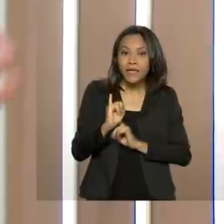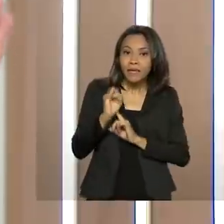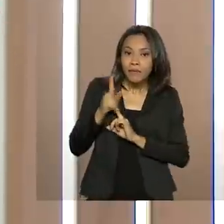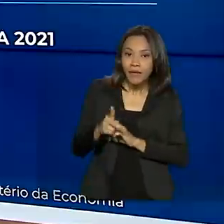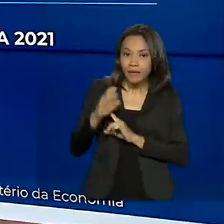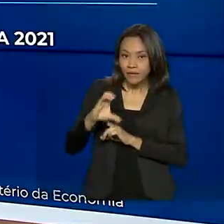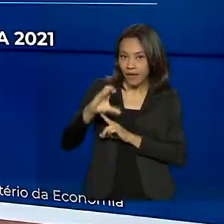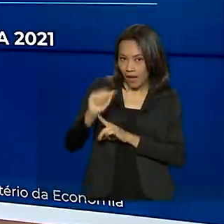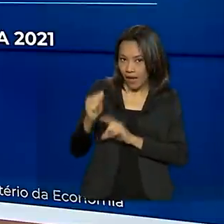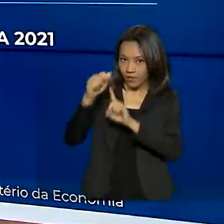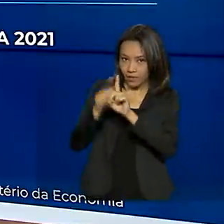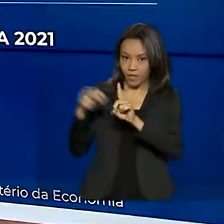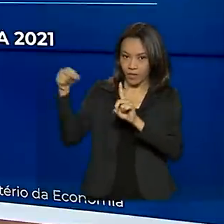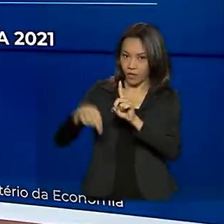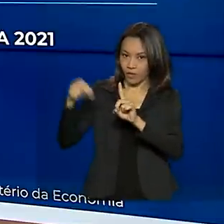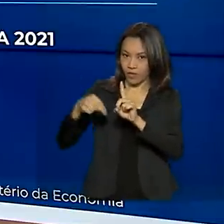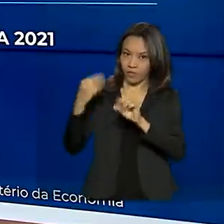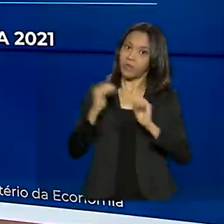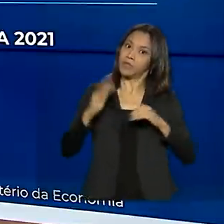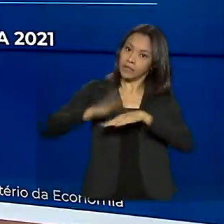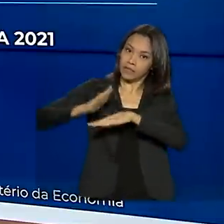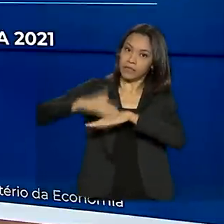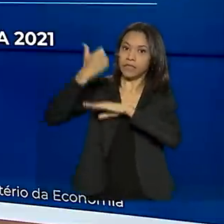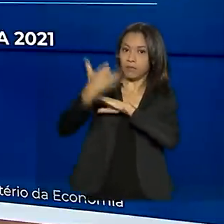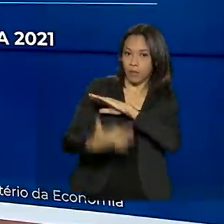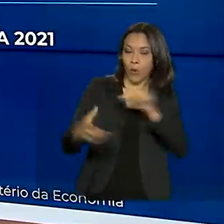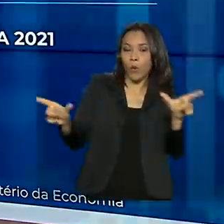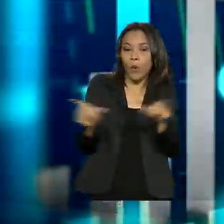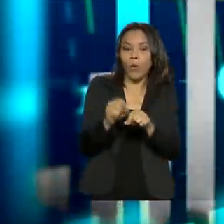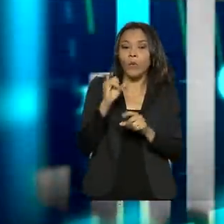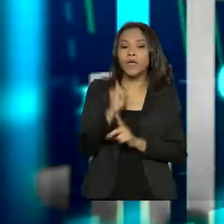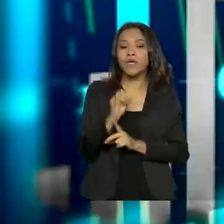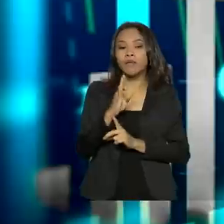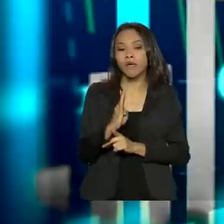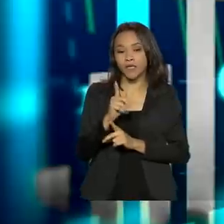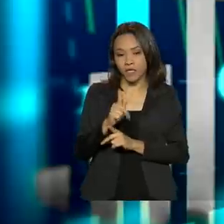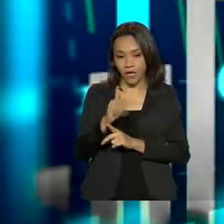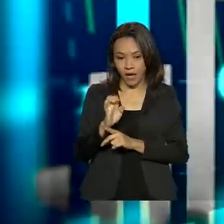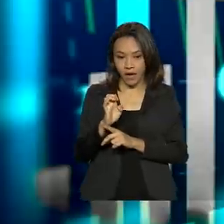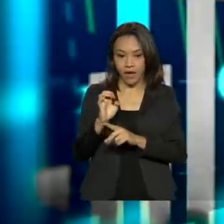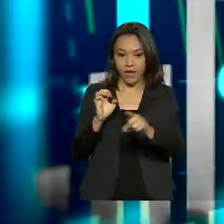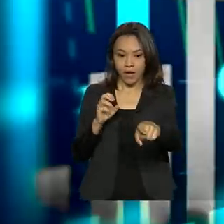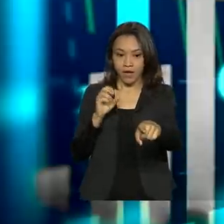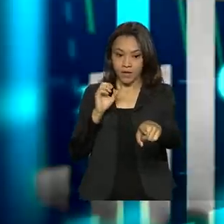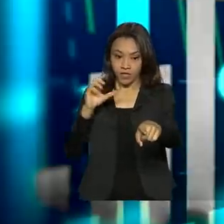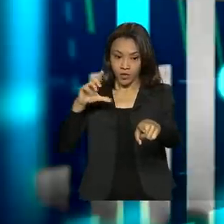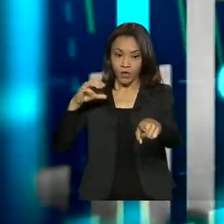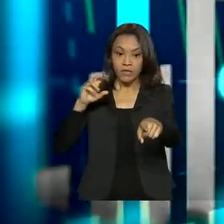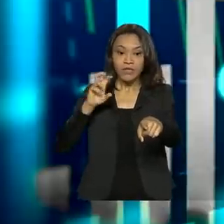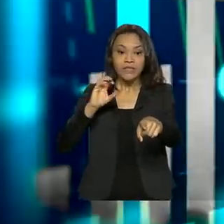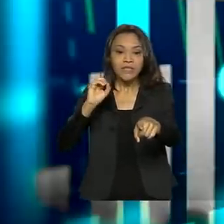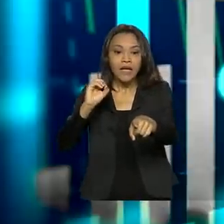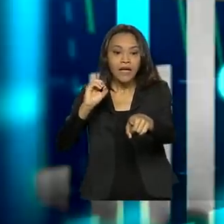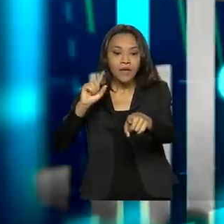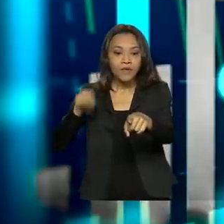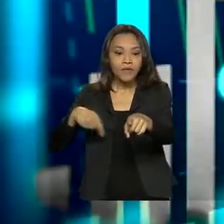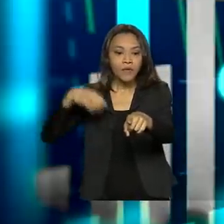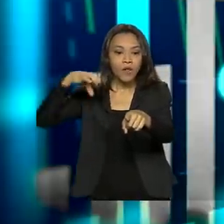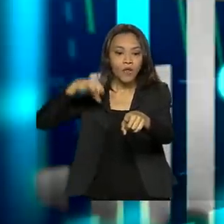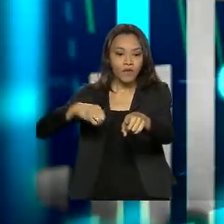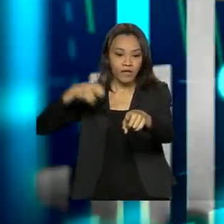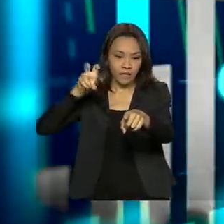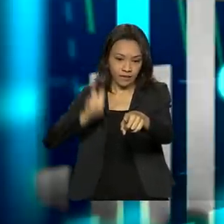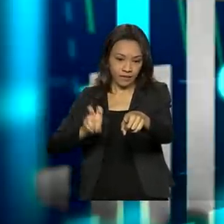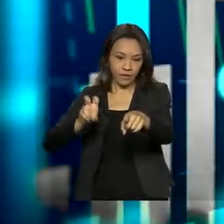novembro. De acordo com o IBGE, em novembro o IPCA chegou a 0,95%, abaixo das expectativas de mercado, que se